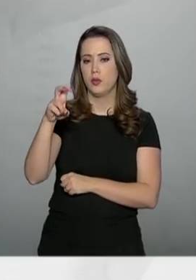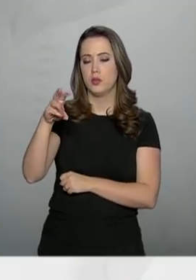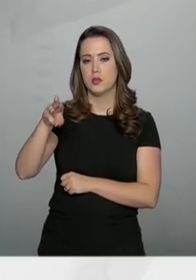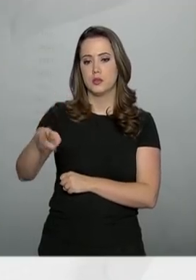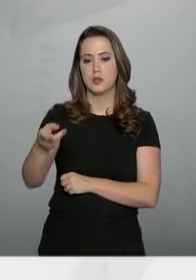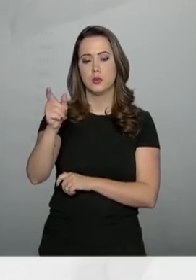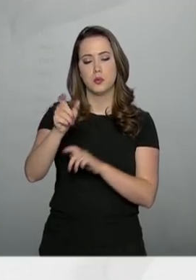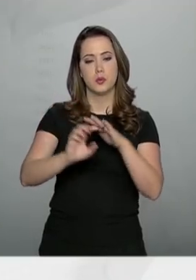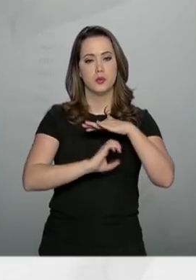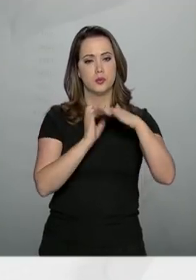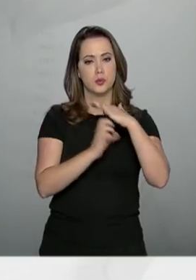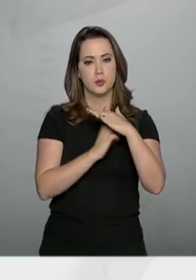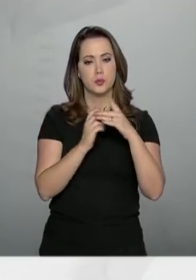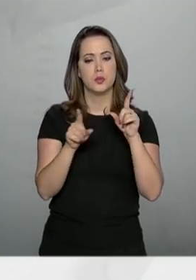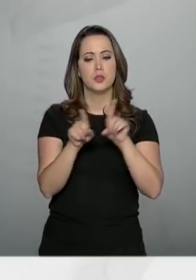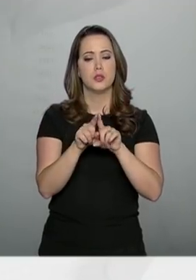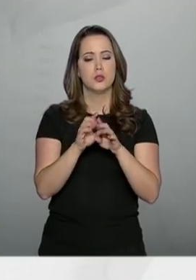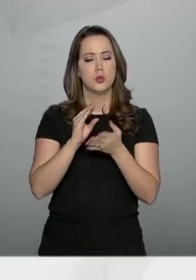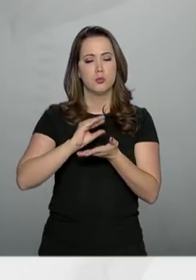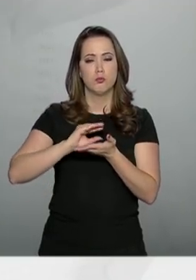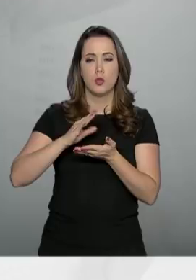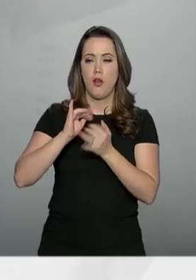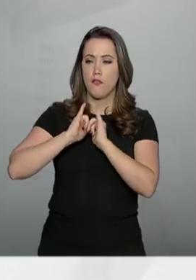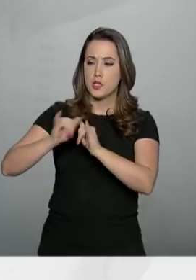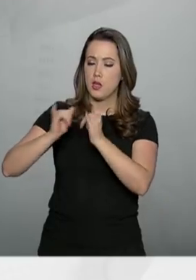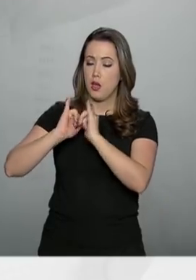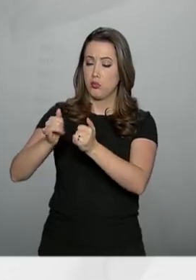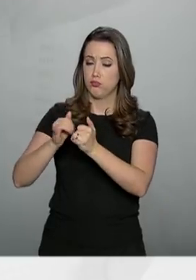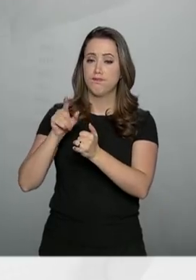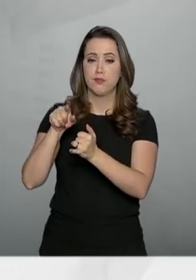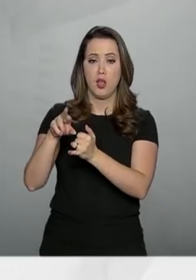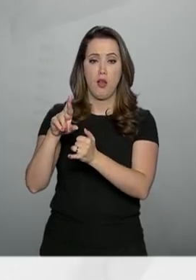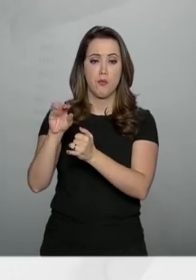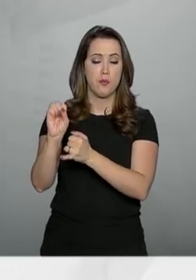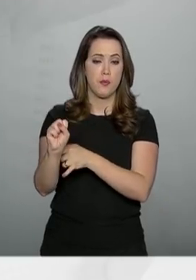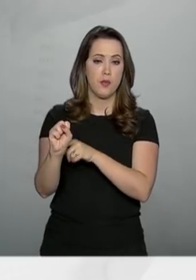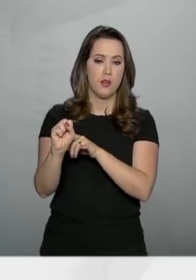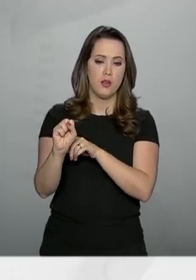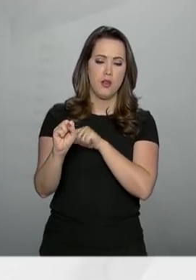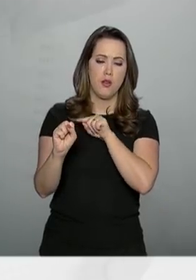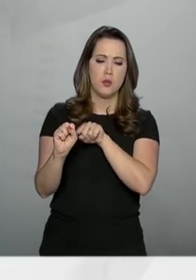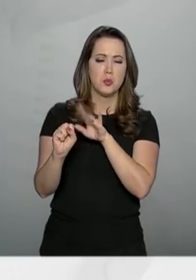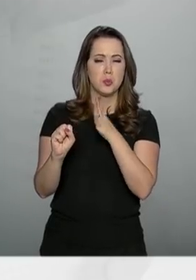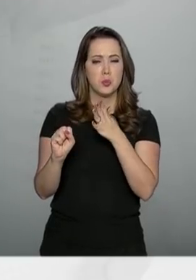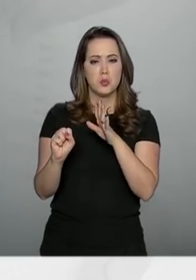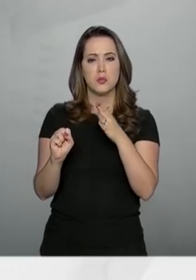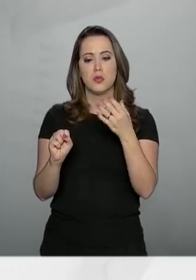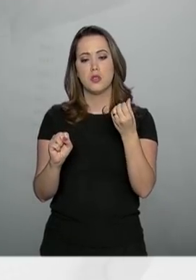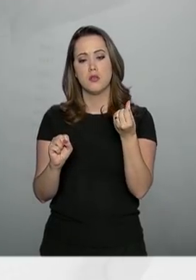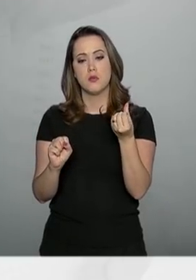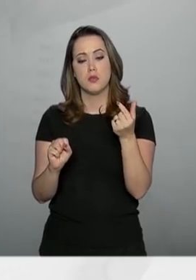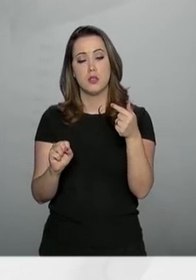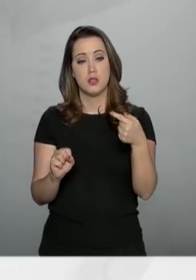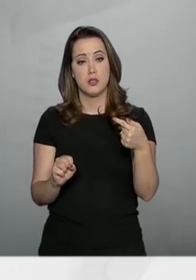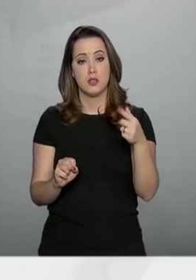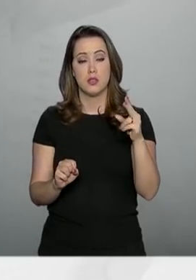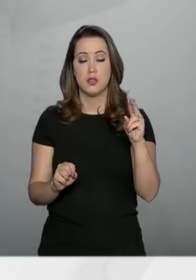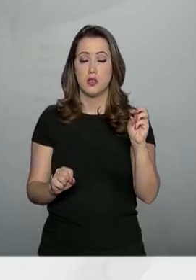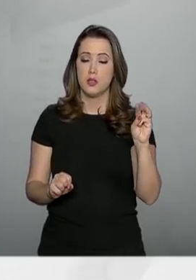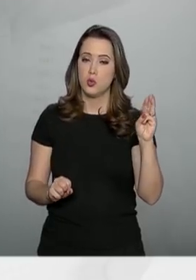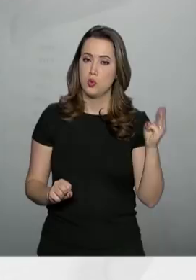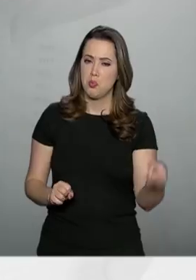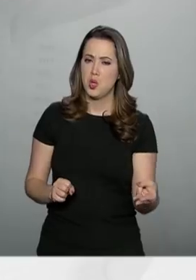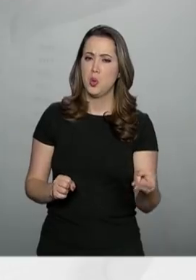públicas e privadas repassaram informações para a RAIS. Foram informados 67 milhões de